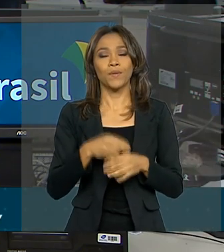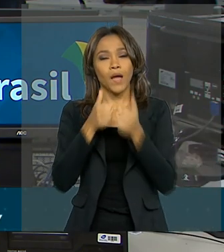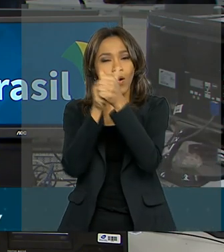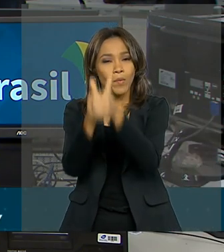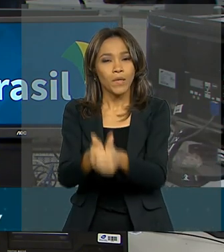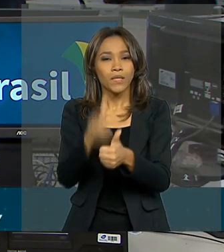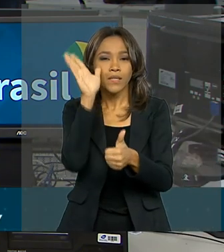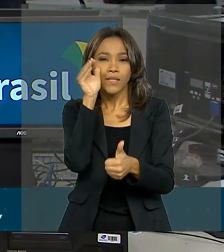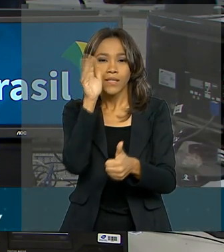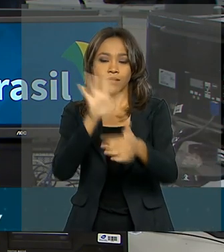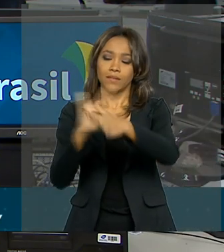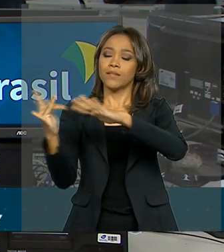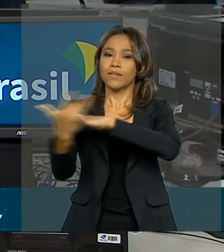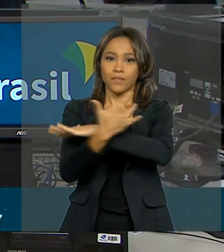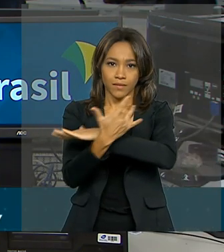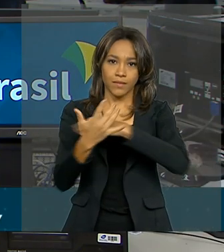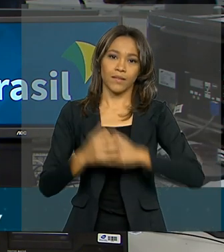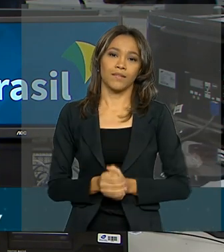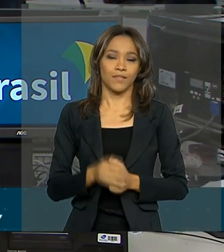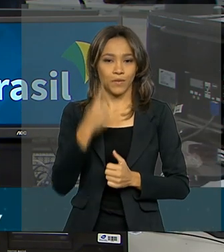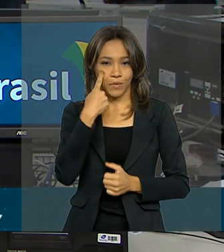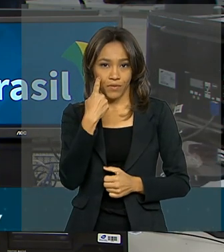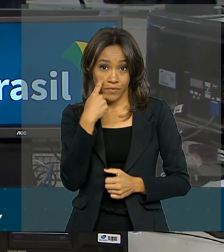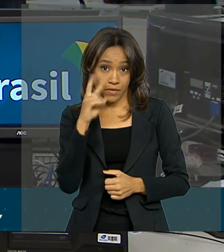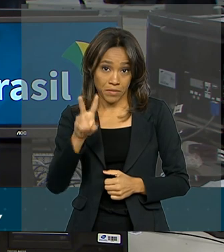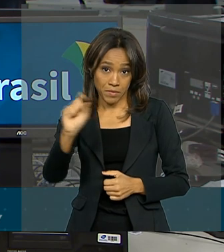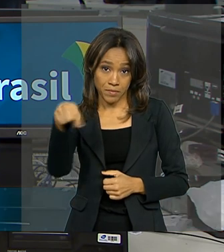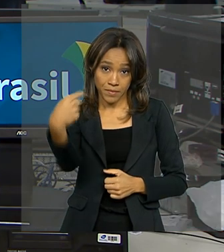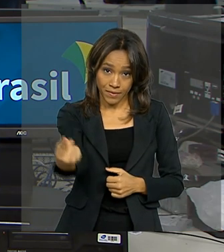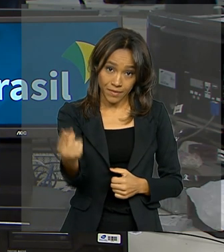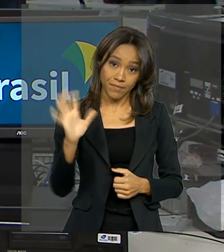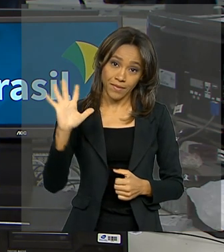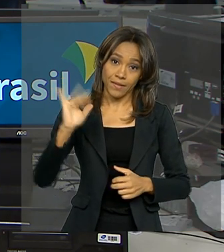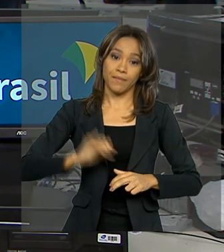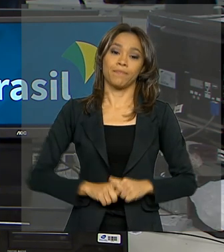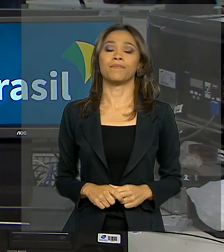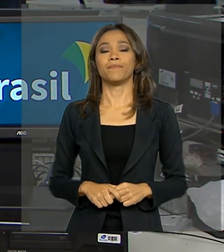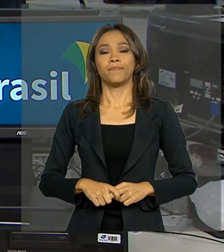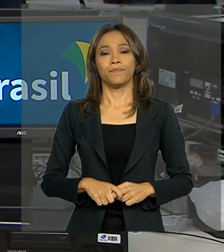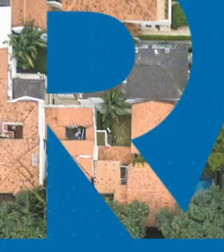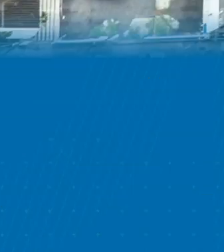acompanhando também pelas redes sociais. Nos vemos na próxima edição. Até lá!